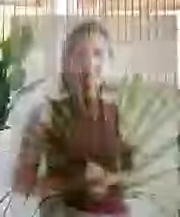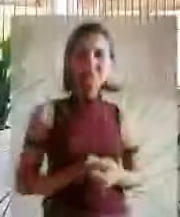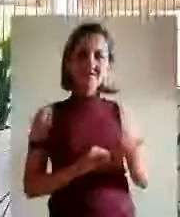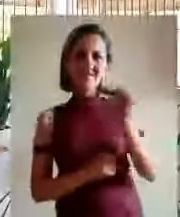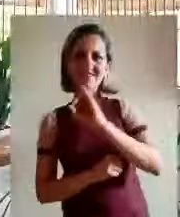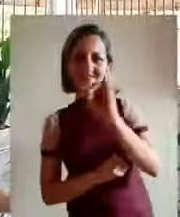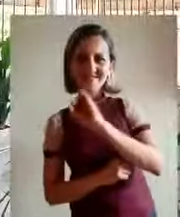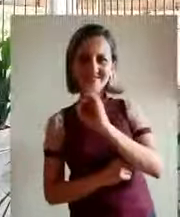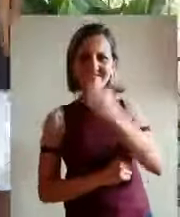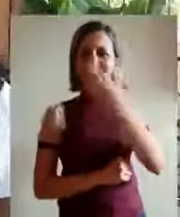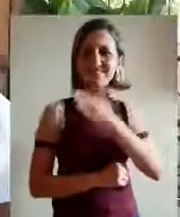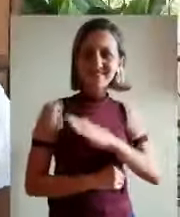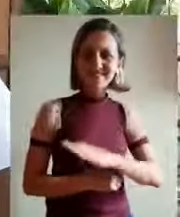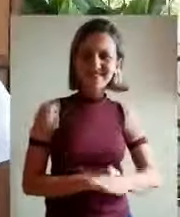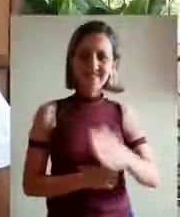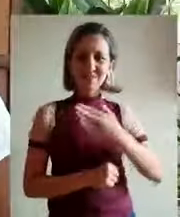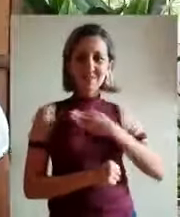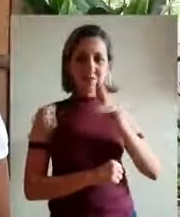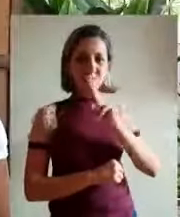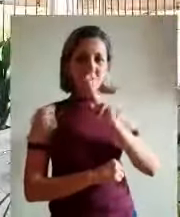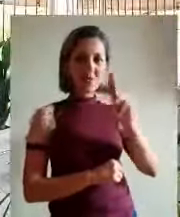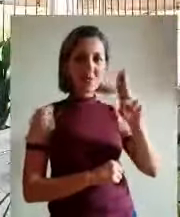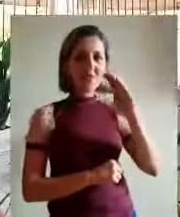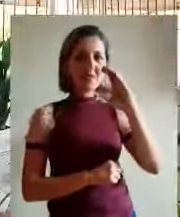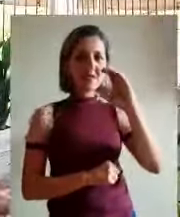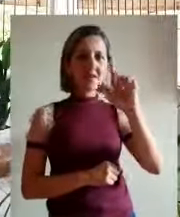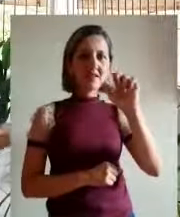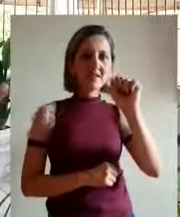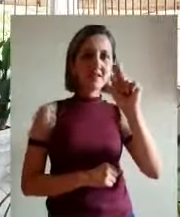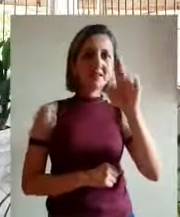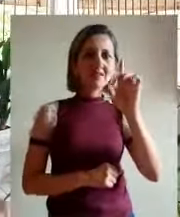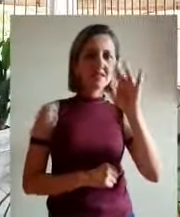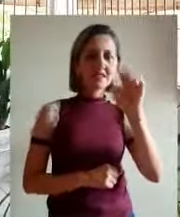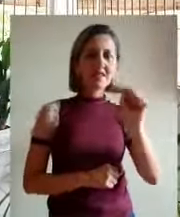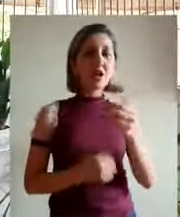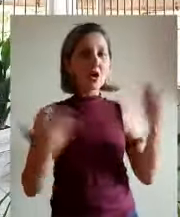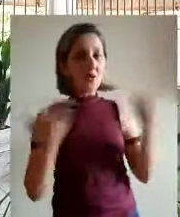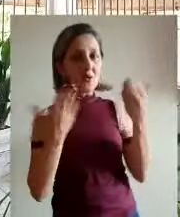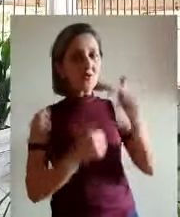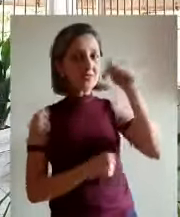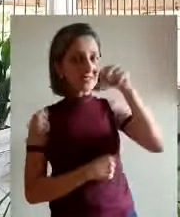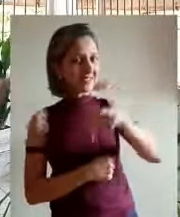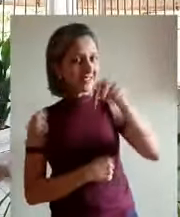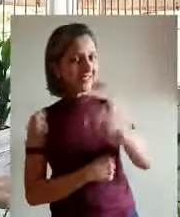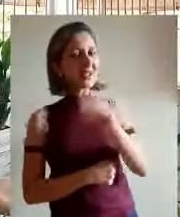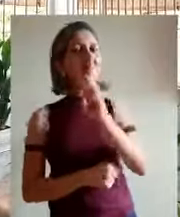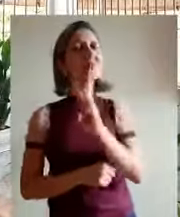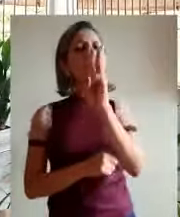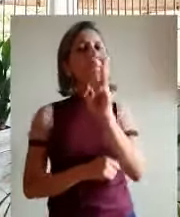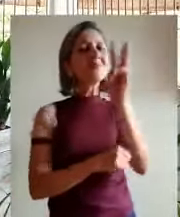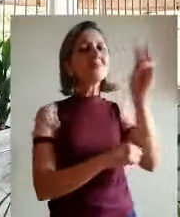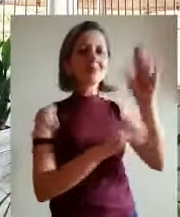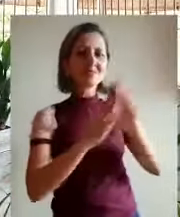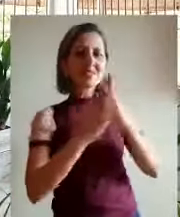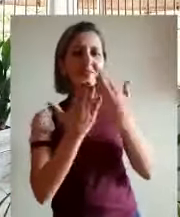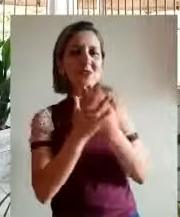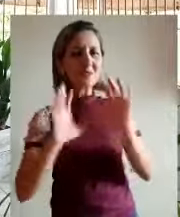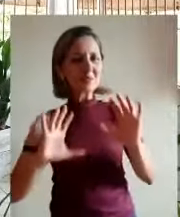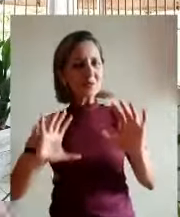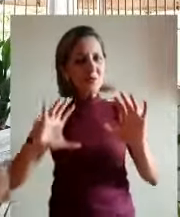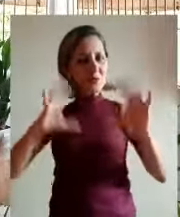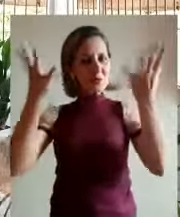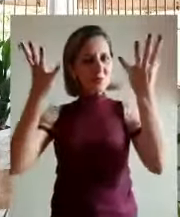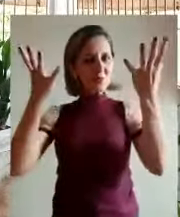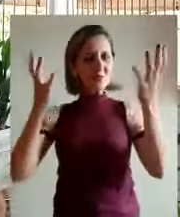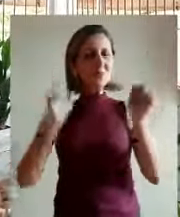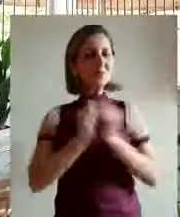Olá crianças, meu nome é Cláudia, estou hoje aqui no portal da escola para comemorarmos juntos esse